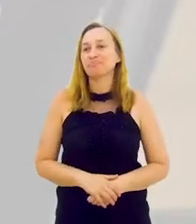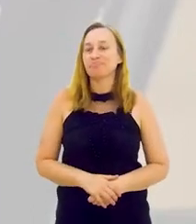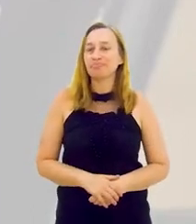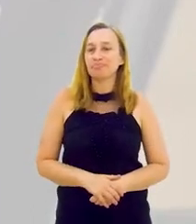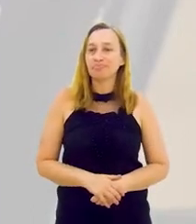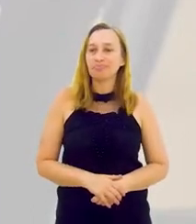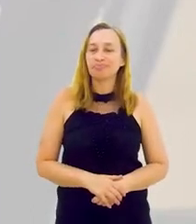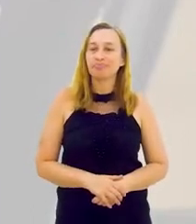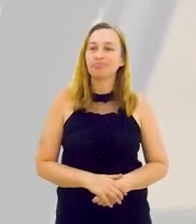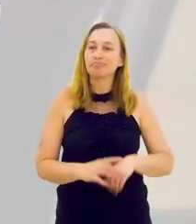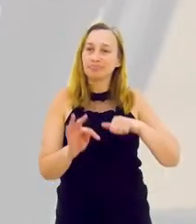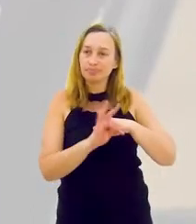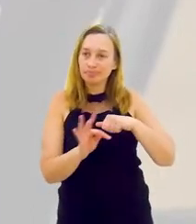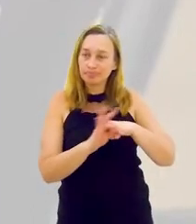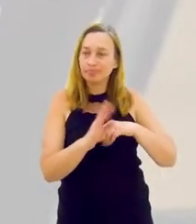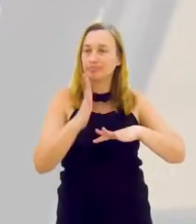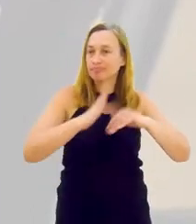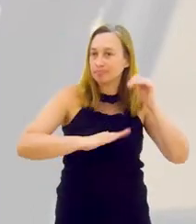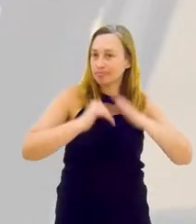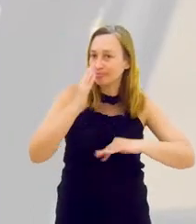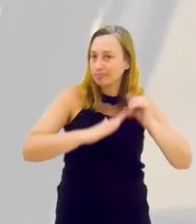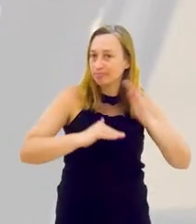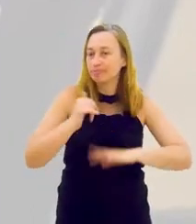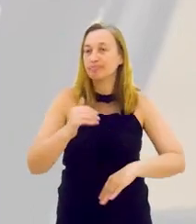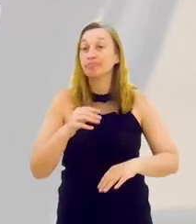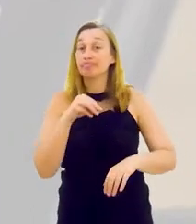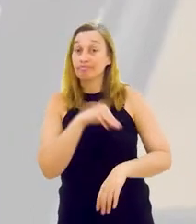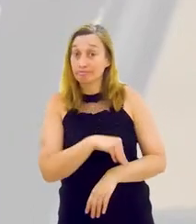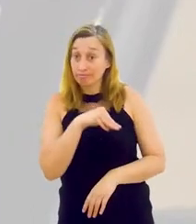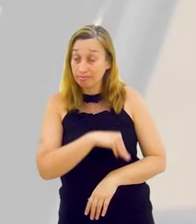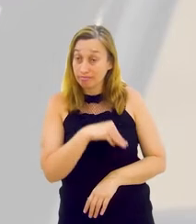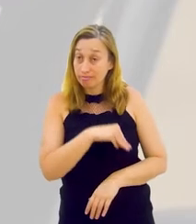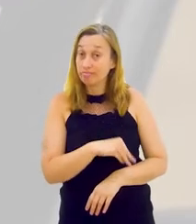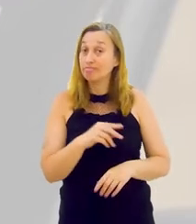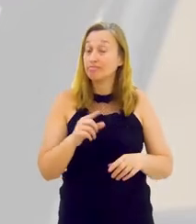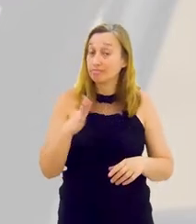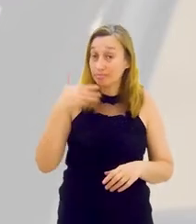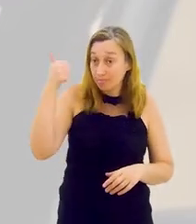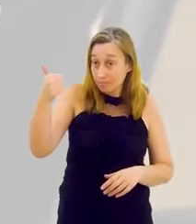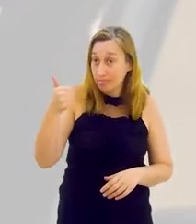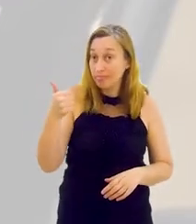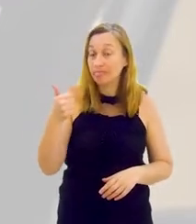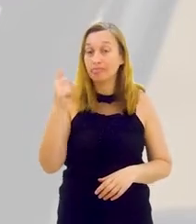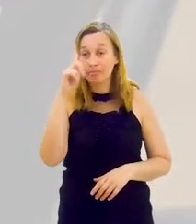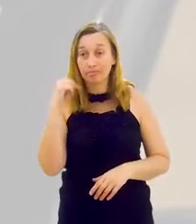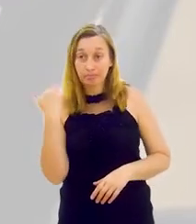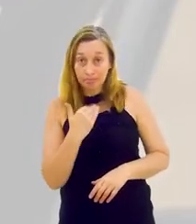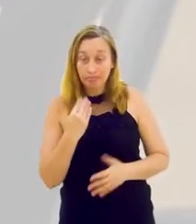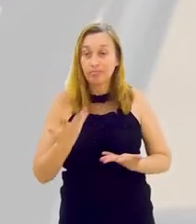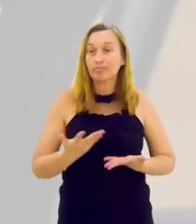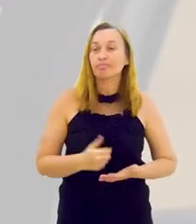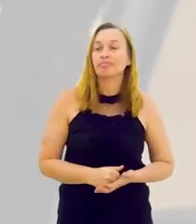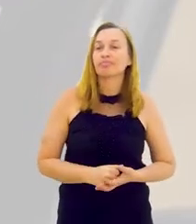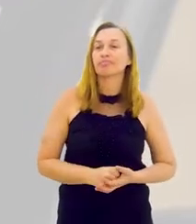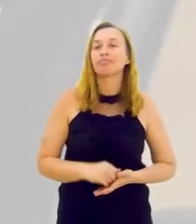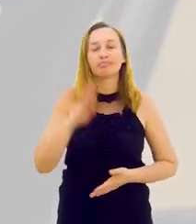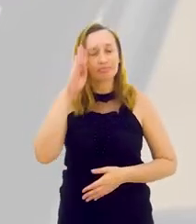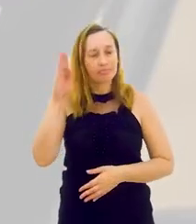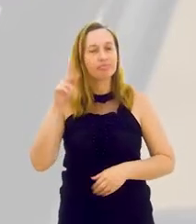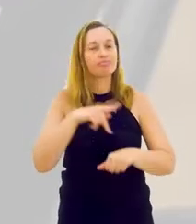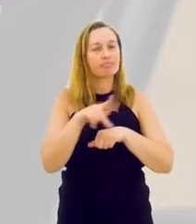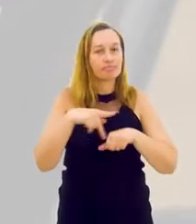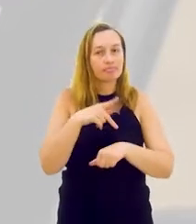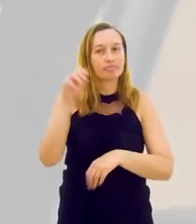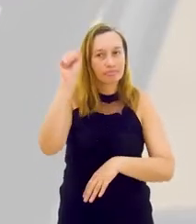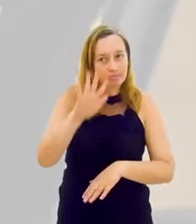competências técnicas profissionais. Demanda muito da matemática. A gente tem que aperfeiçoar isso, às vezes, principalmente